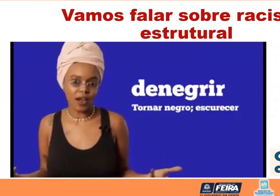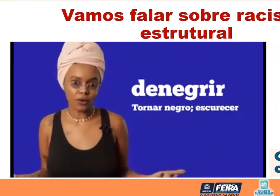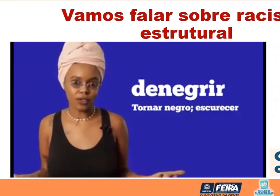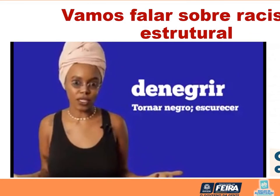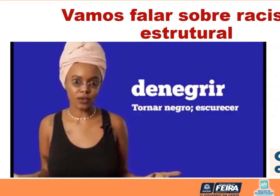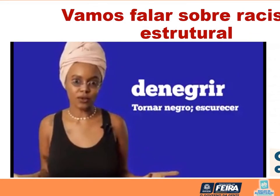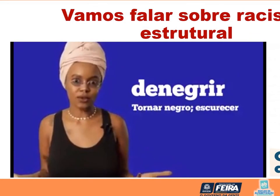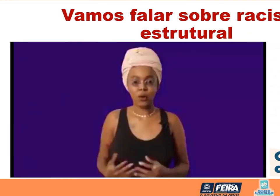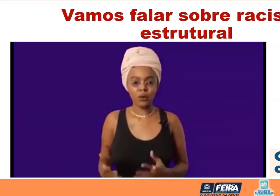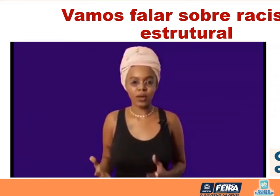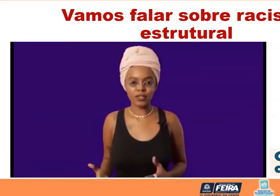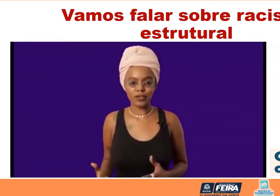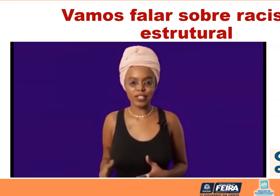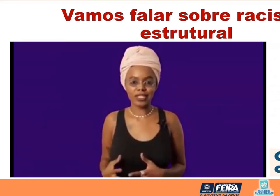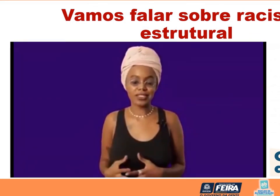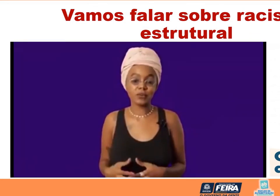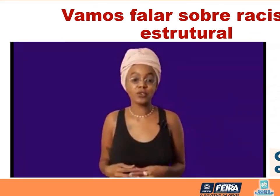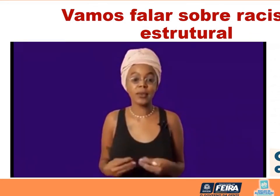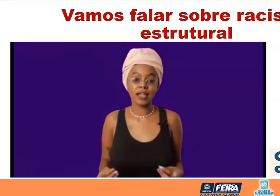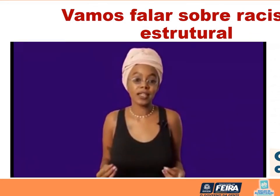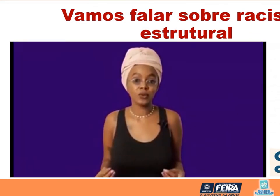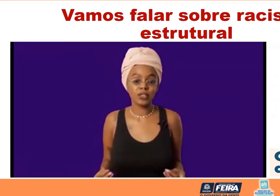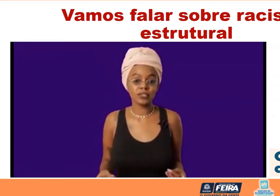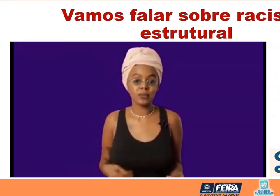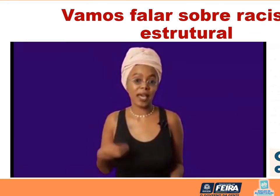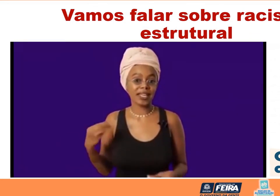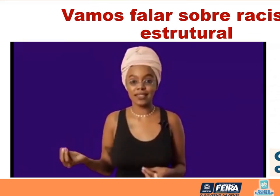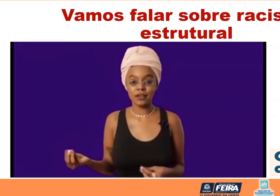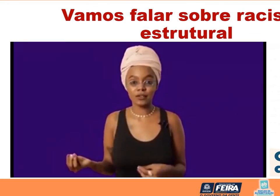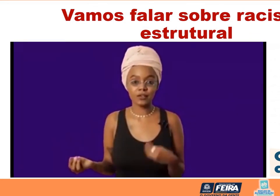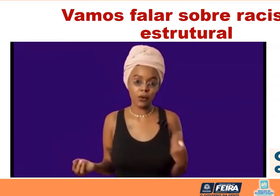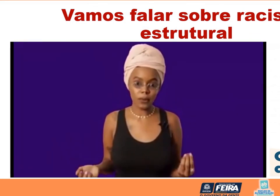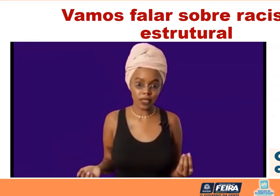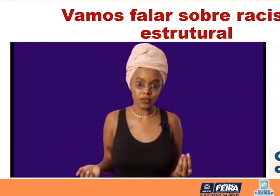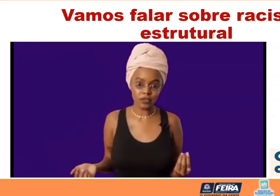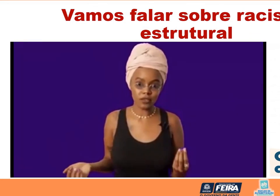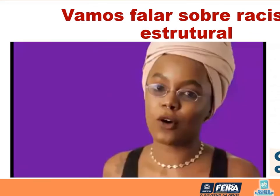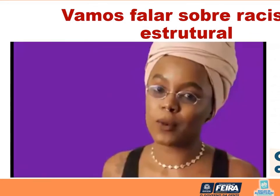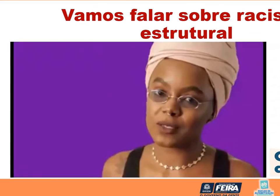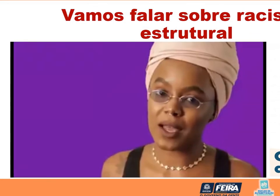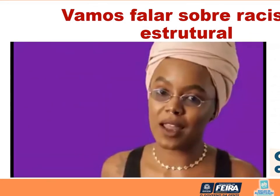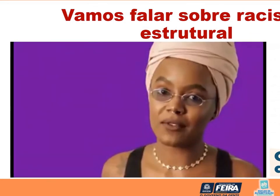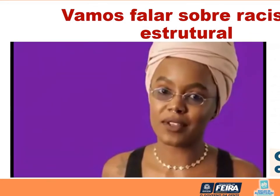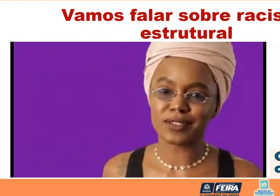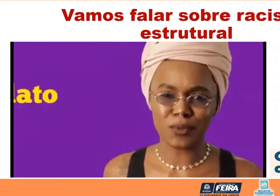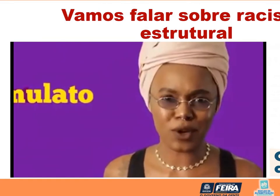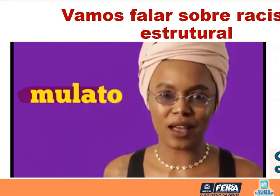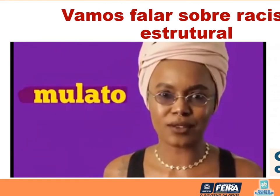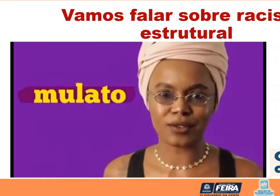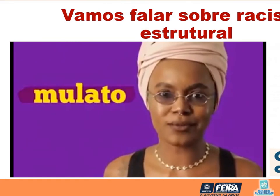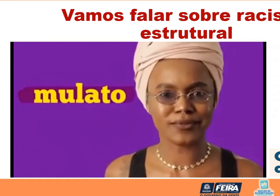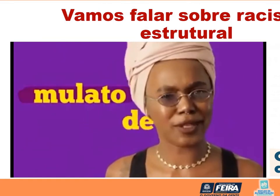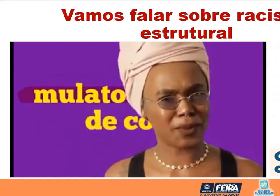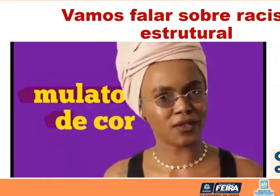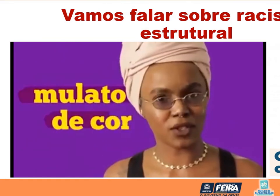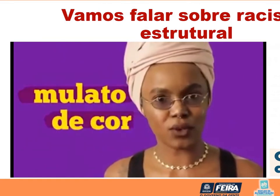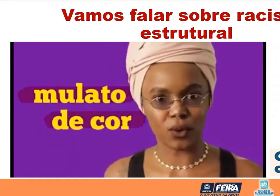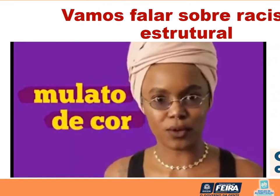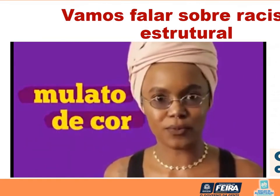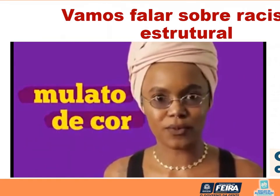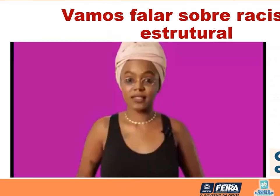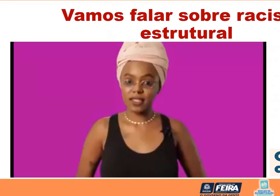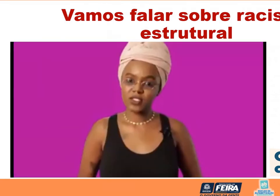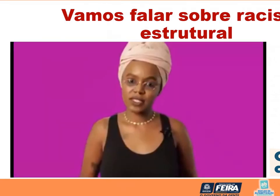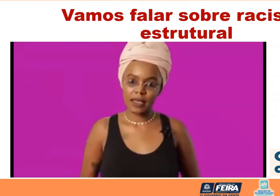tornar algo negro. Ou quando utilizamos nomenclaturas para negros ou pretos, como as palavras mulato e